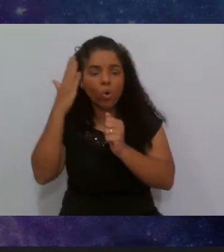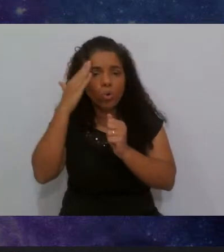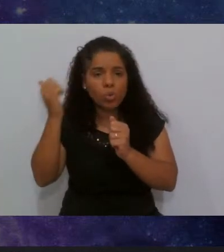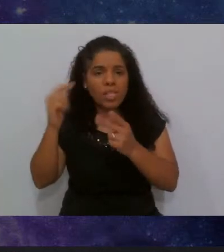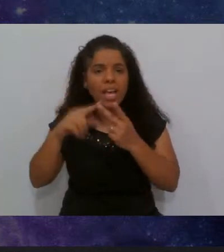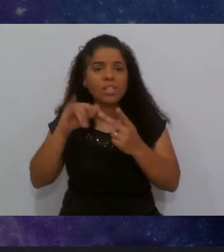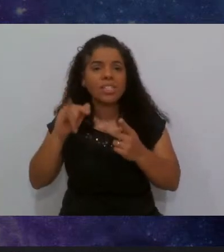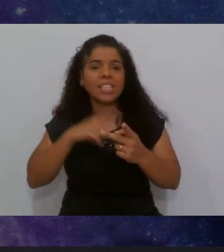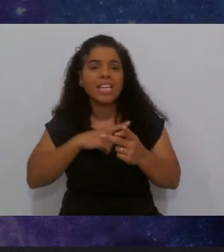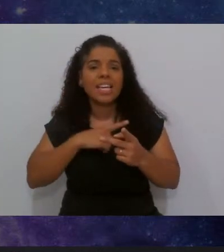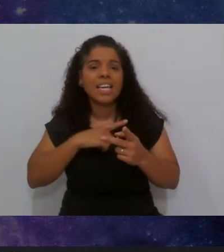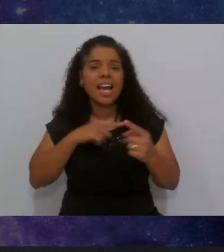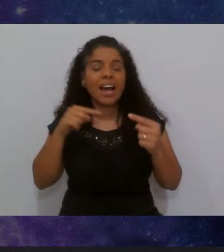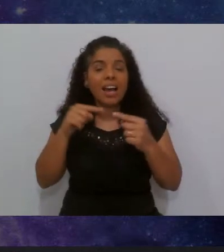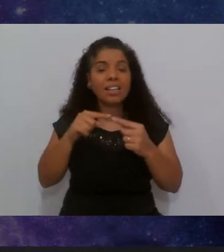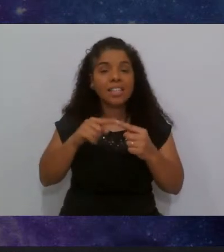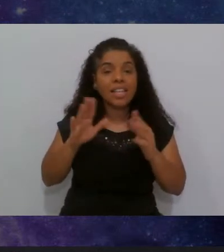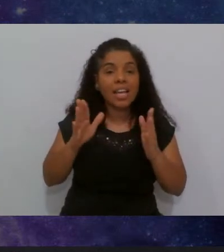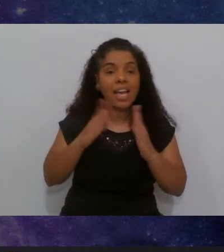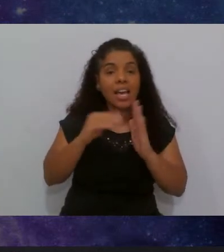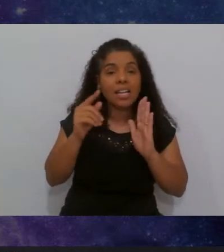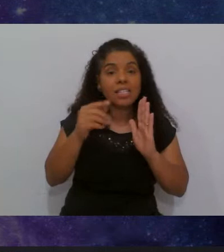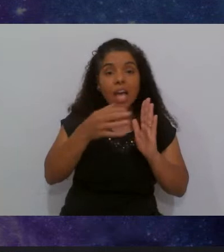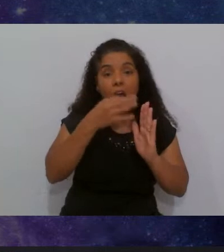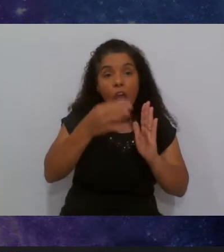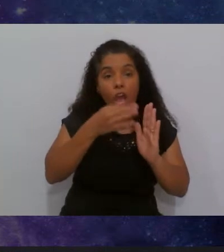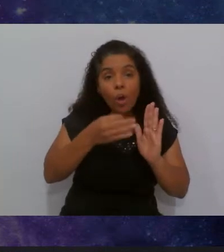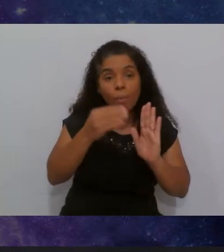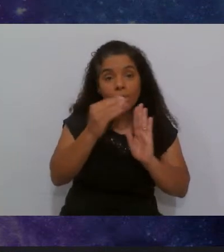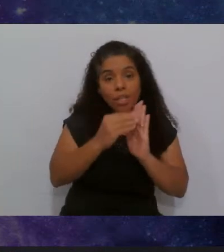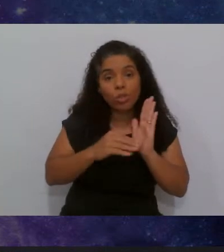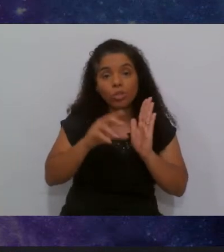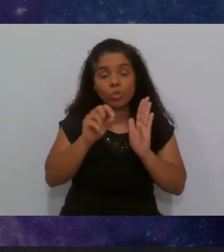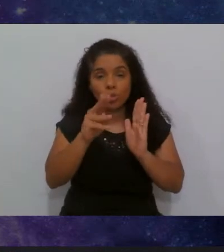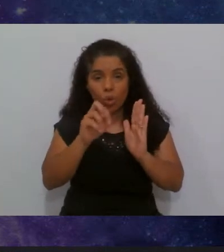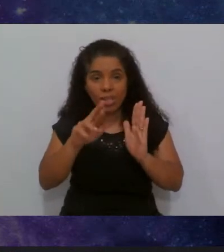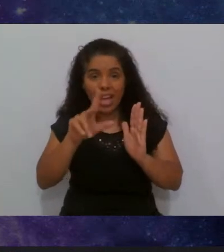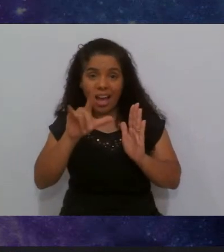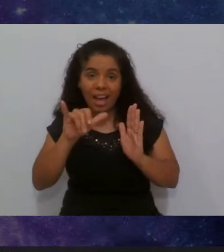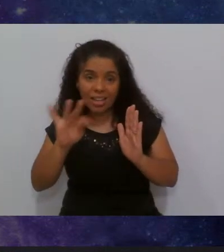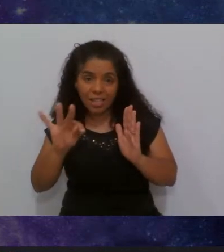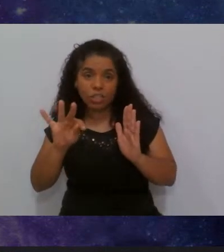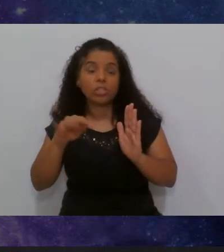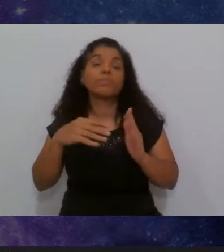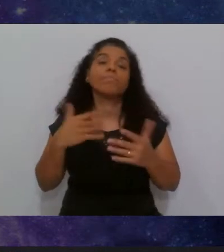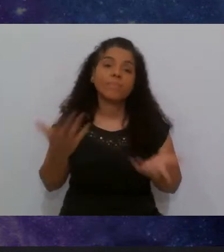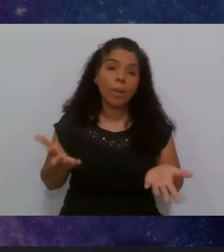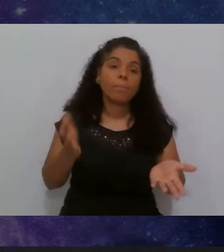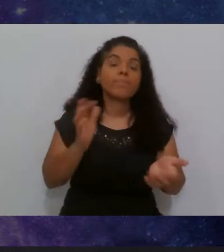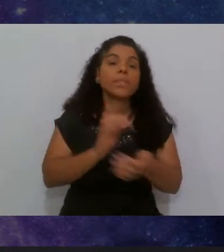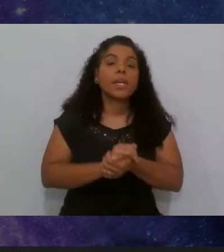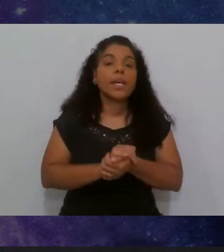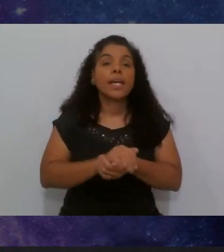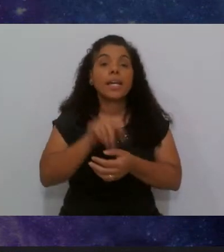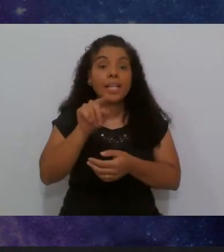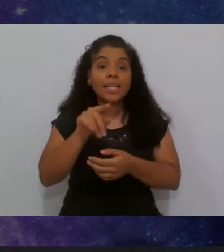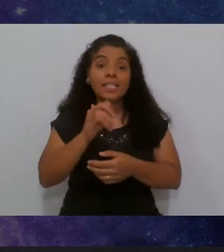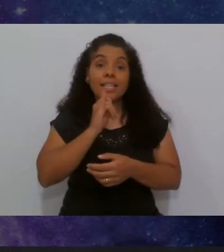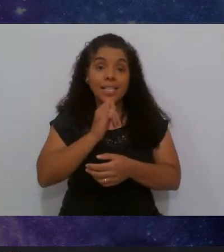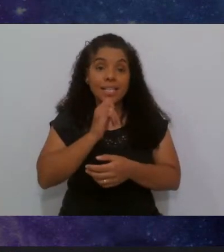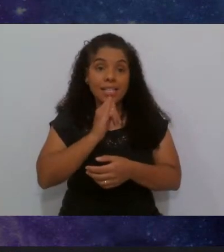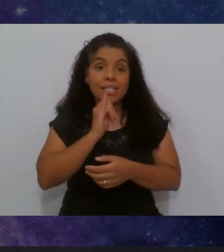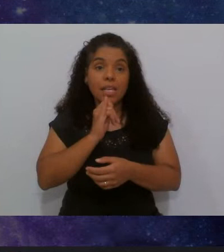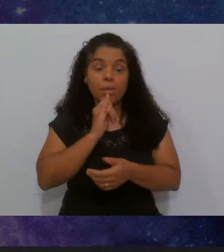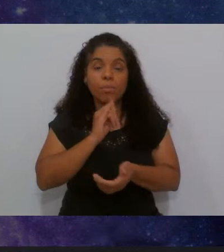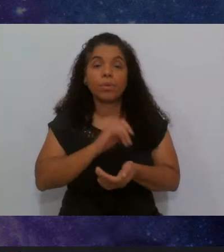atender as recomendações do Sonarling então nesse exemplo que eu dei agora no no